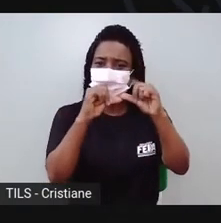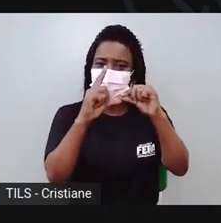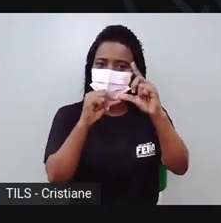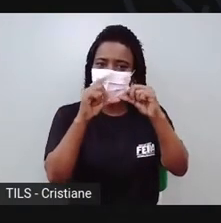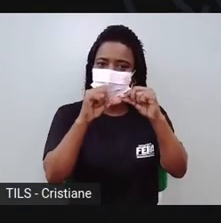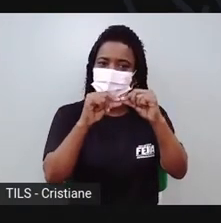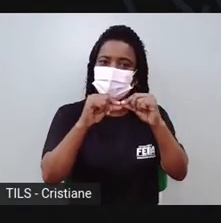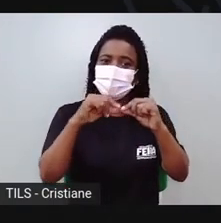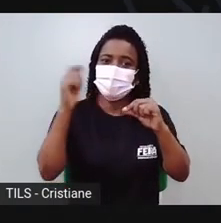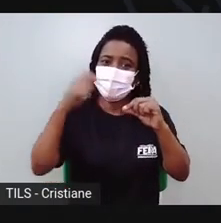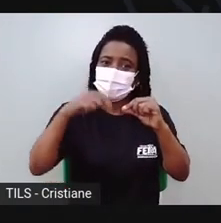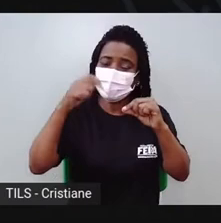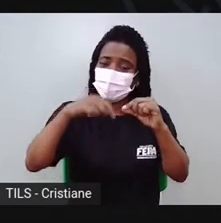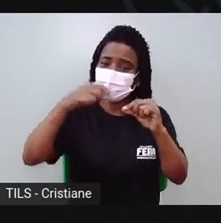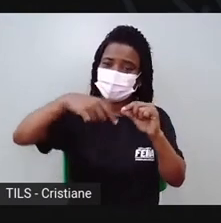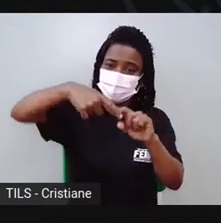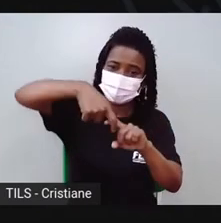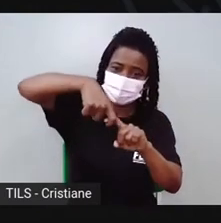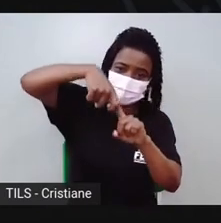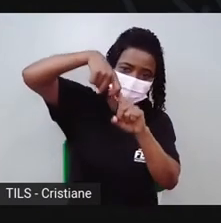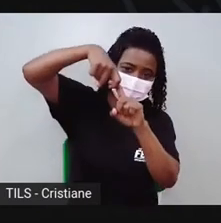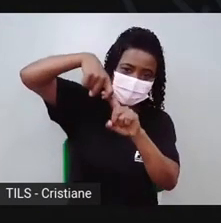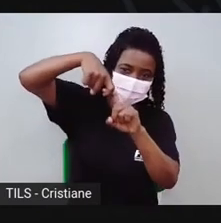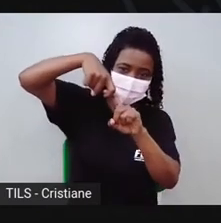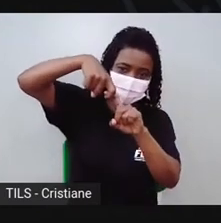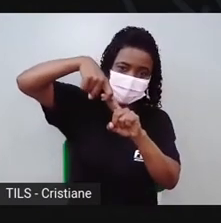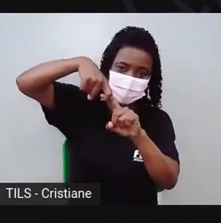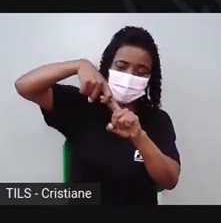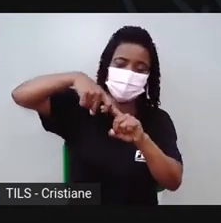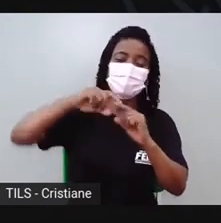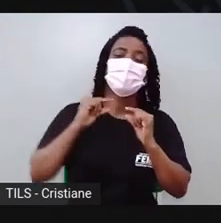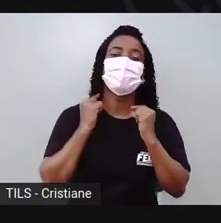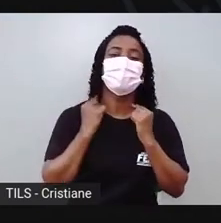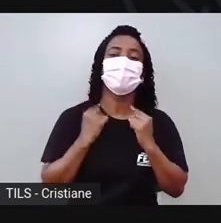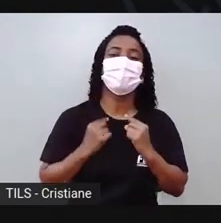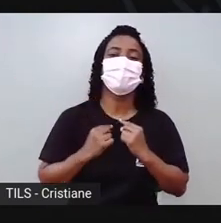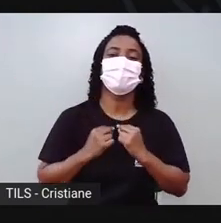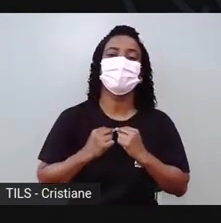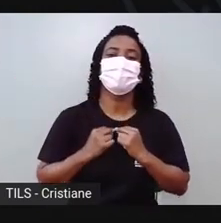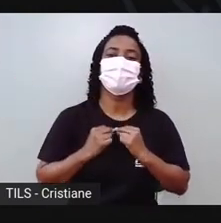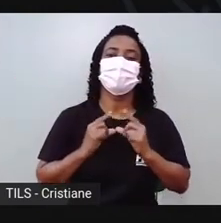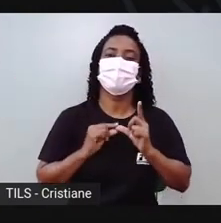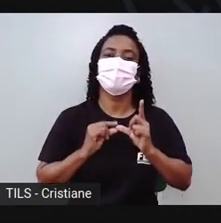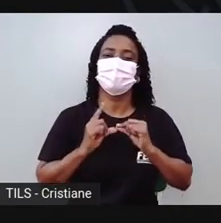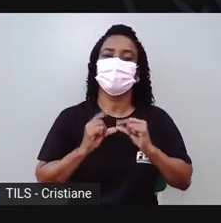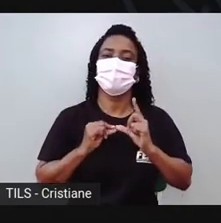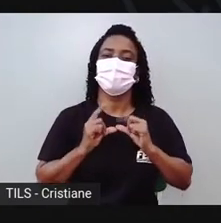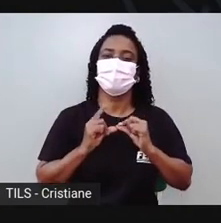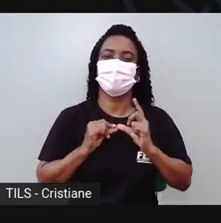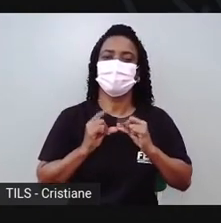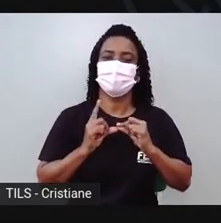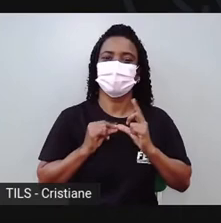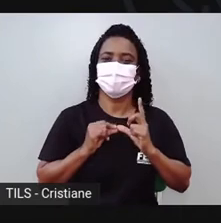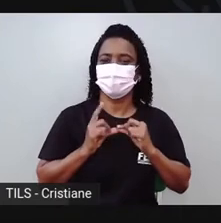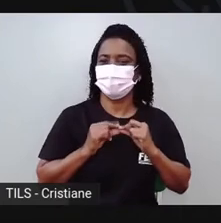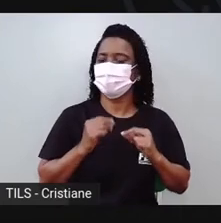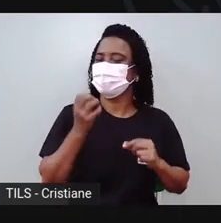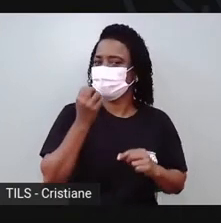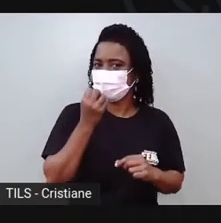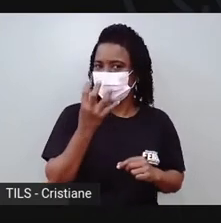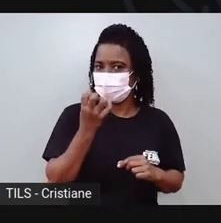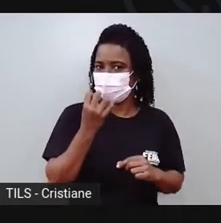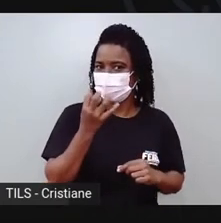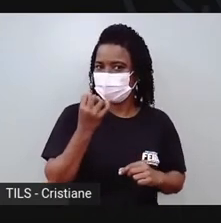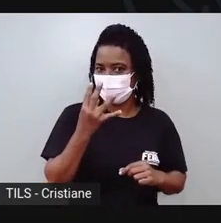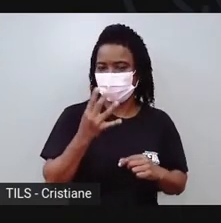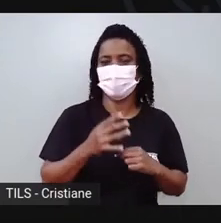né, e pendurar. Pode fazer até colar. Eu gosto de colar de cerâmica. Eu tenho um que